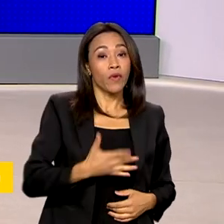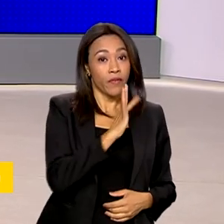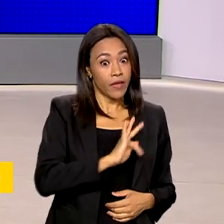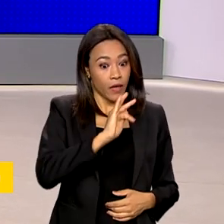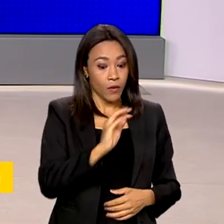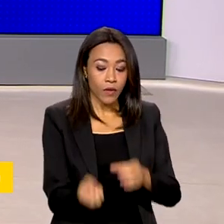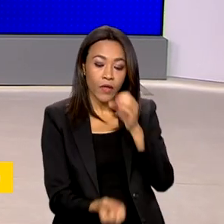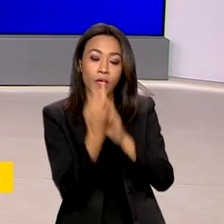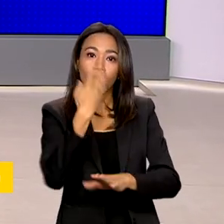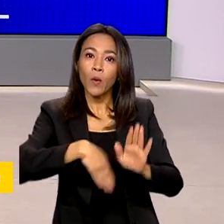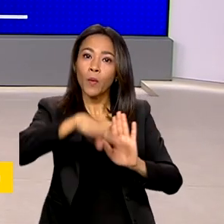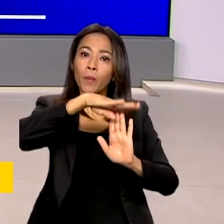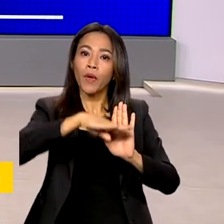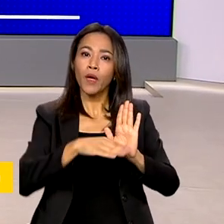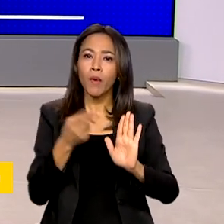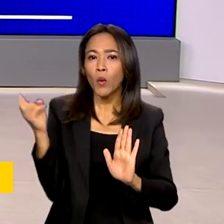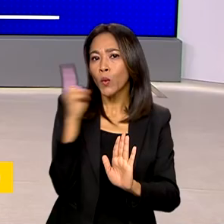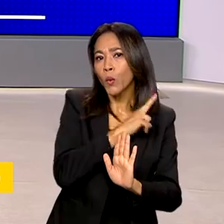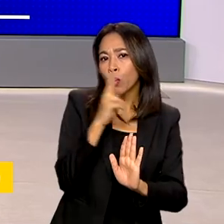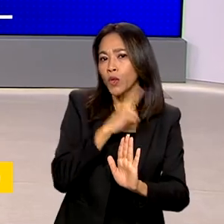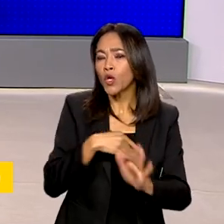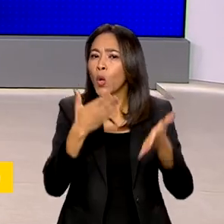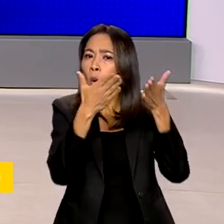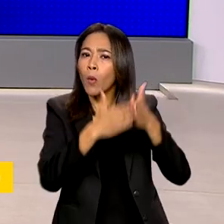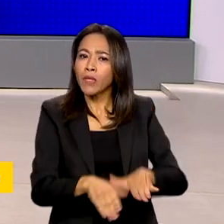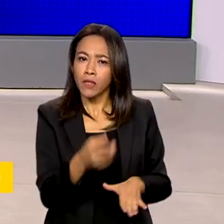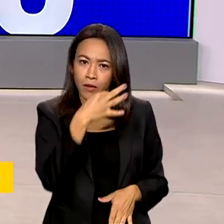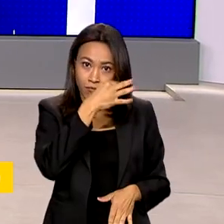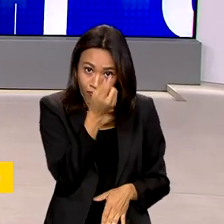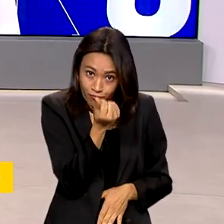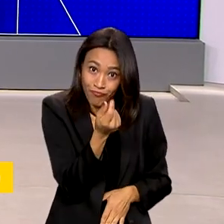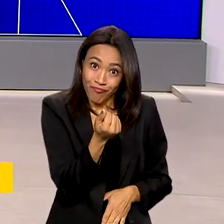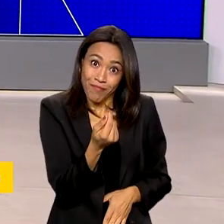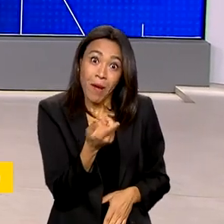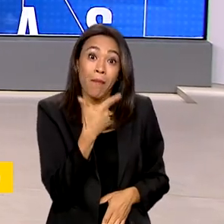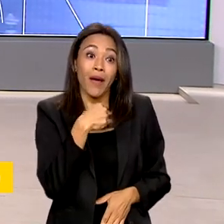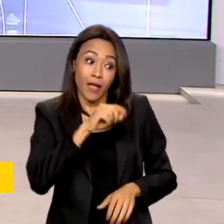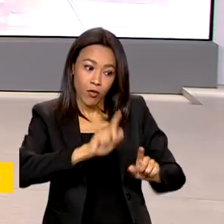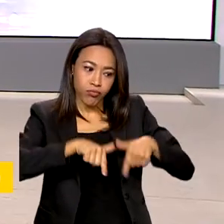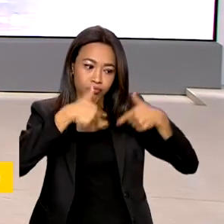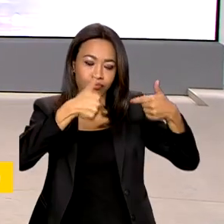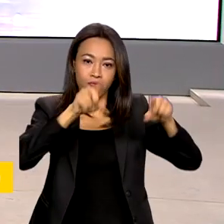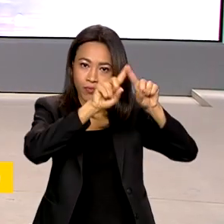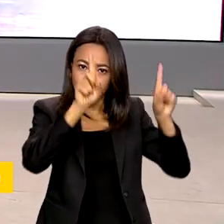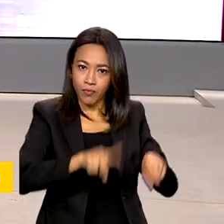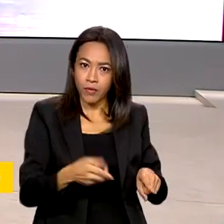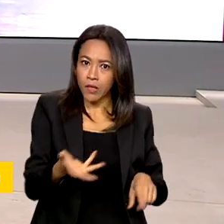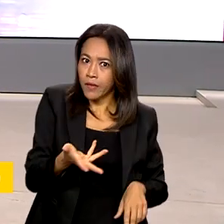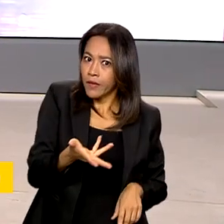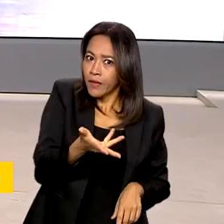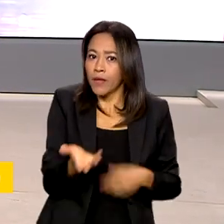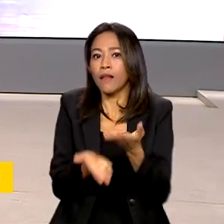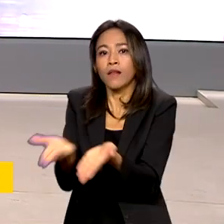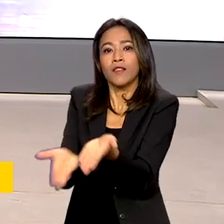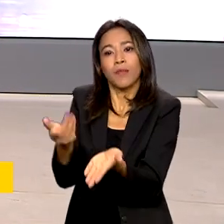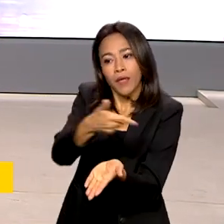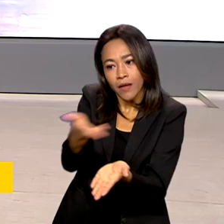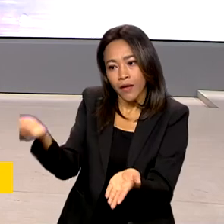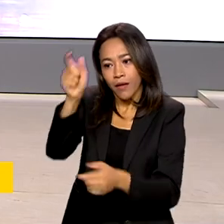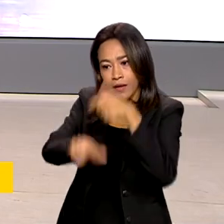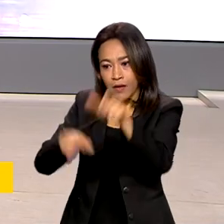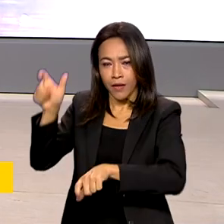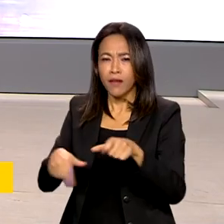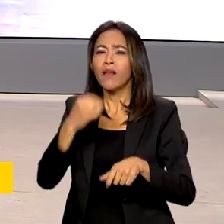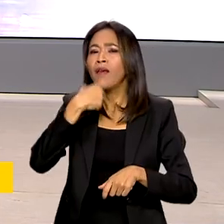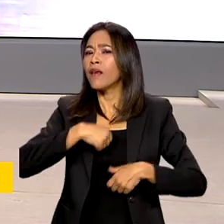um programa emergencial de bônus para os servidores agilizarem o atendimento. Quem tem os detalhes sobre esse assunto direto do